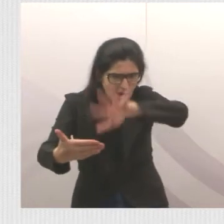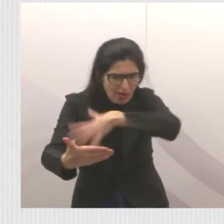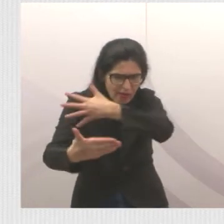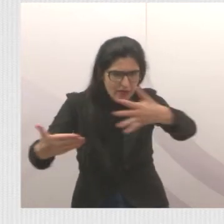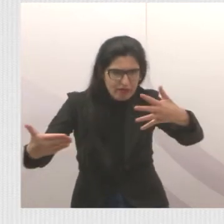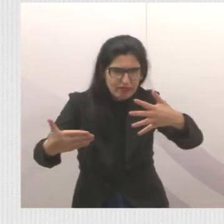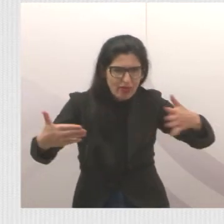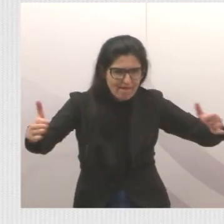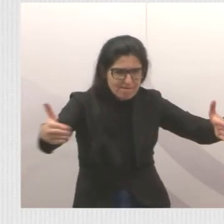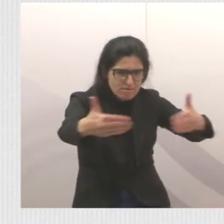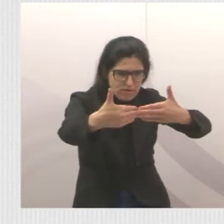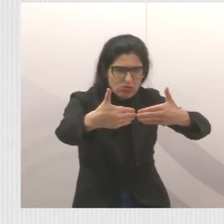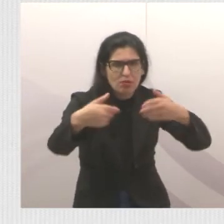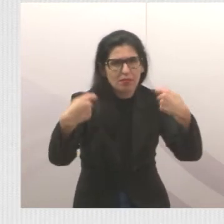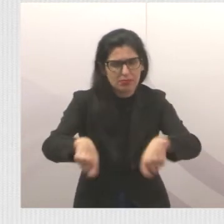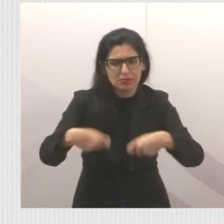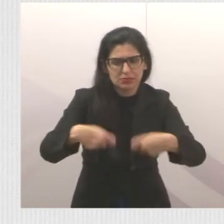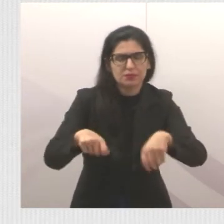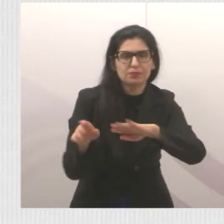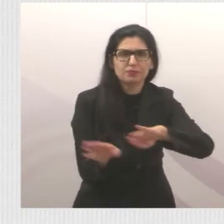A foto 6.